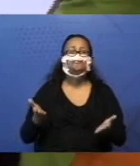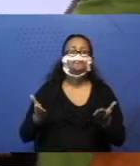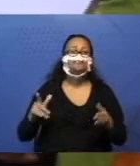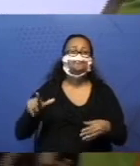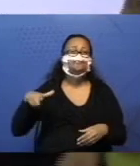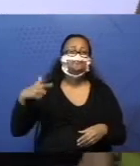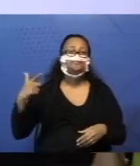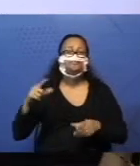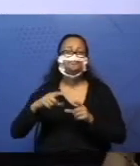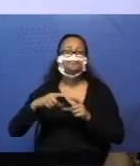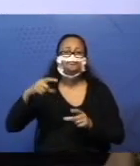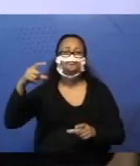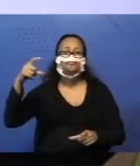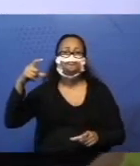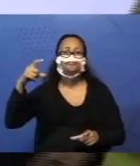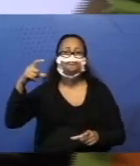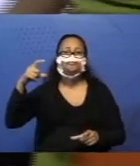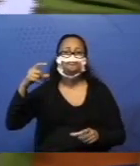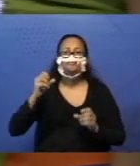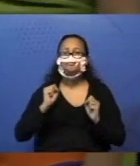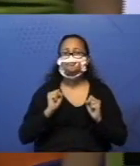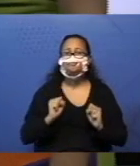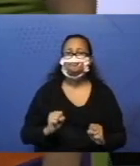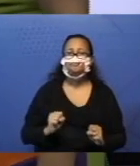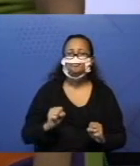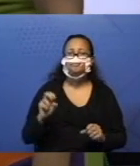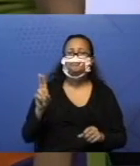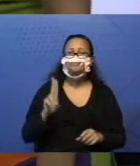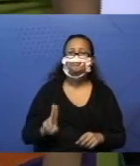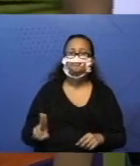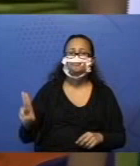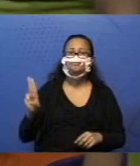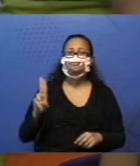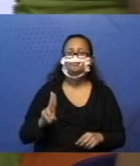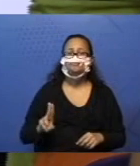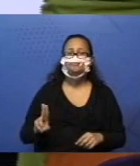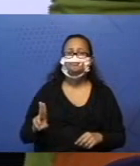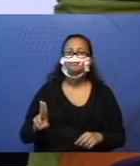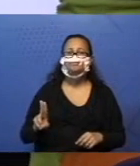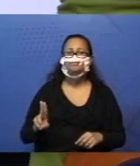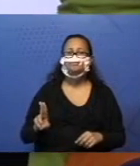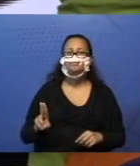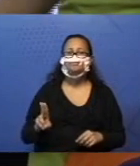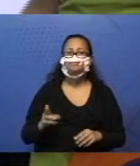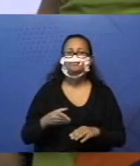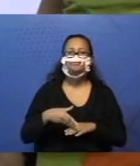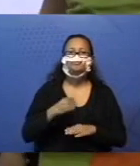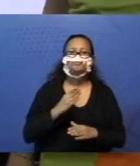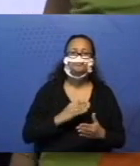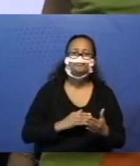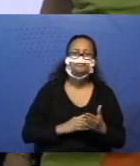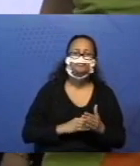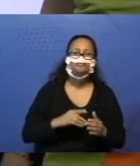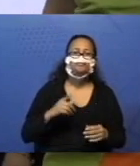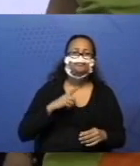outra barrinha que eu posso usar aqui, que no meu total eu vou ter 13? Já